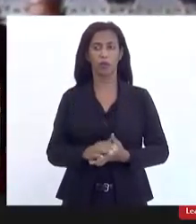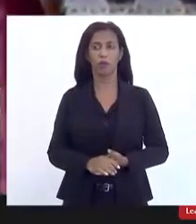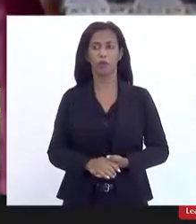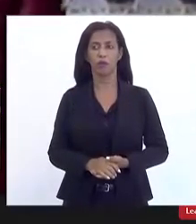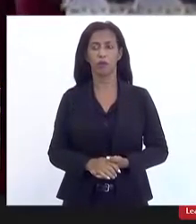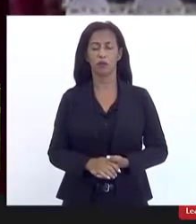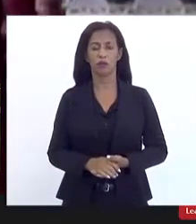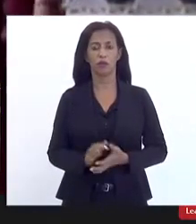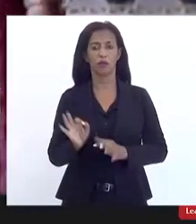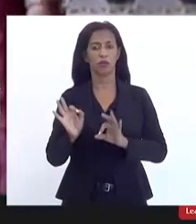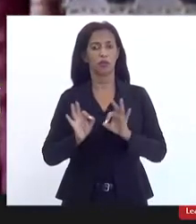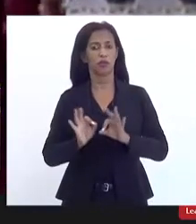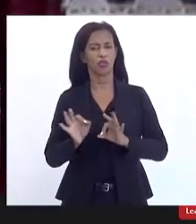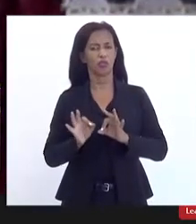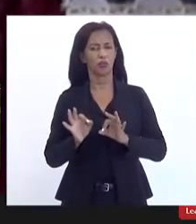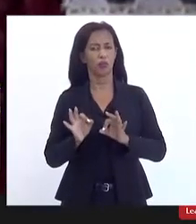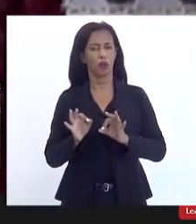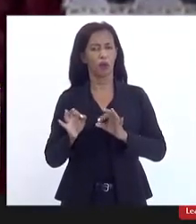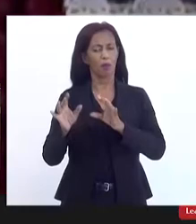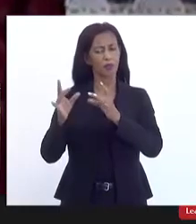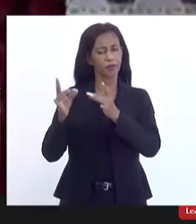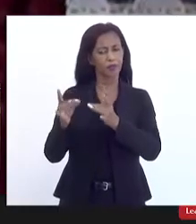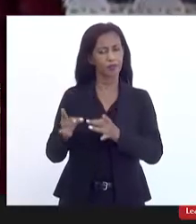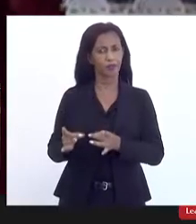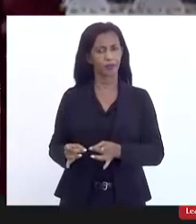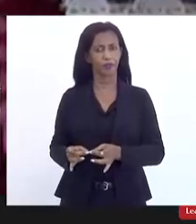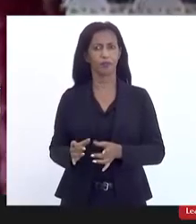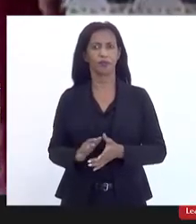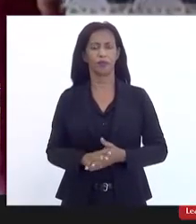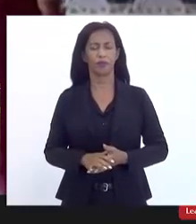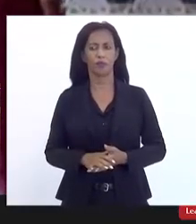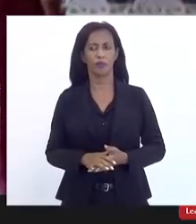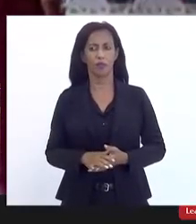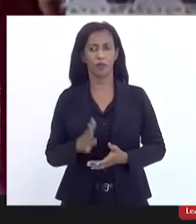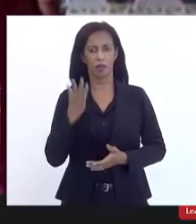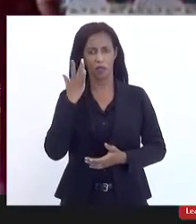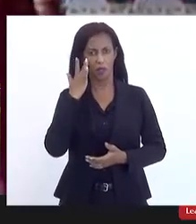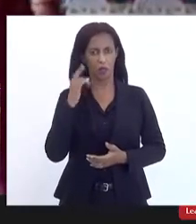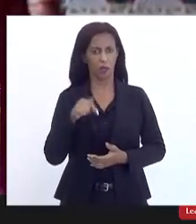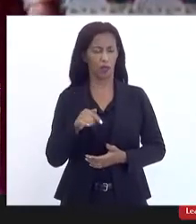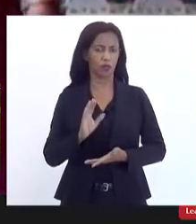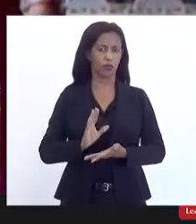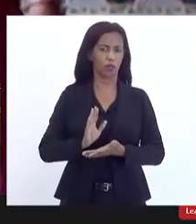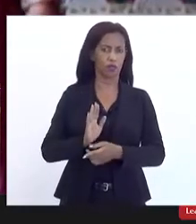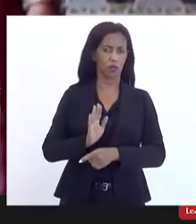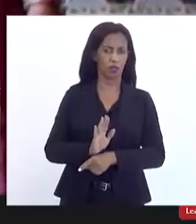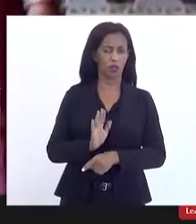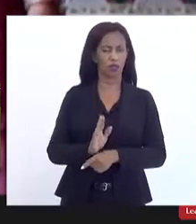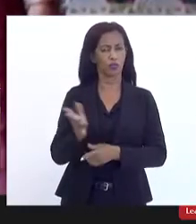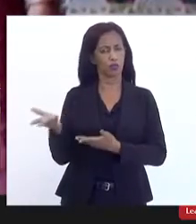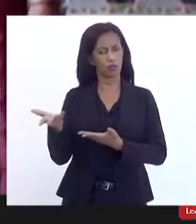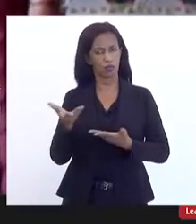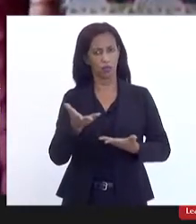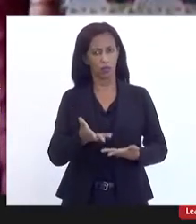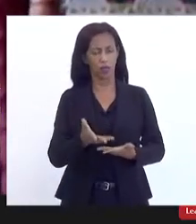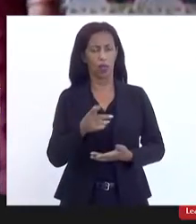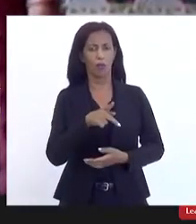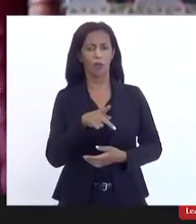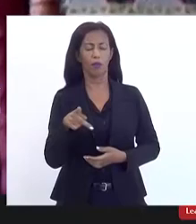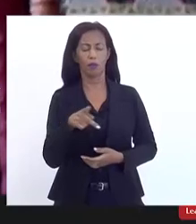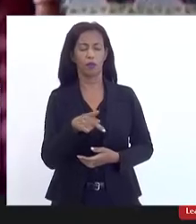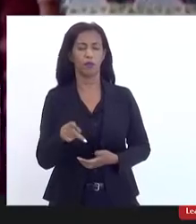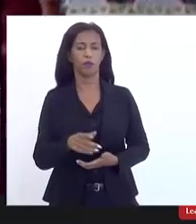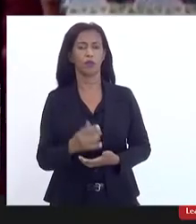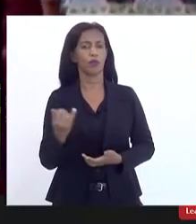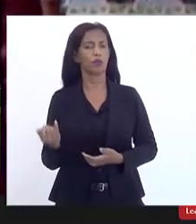de modo mais detido eu acho que essa contribuição que o senhor traz professor Zé e Matéia